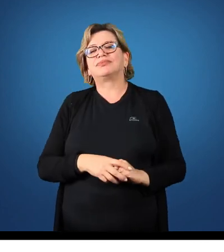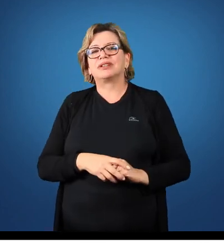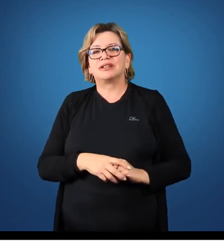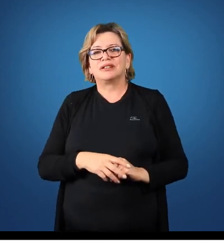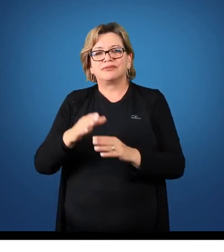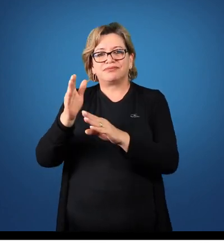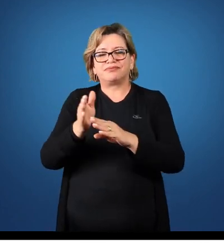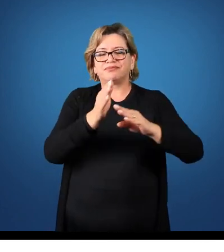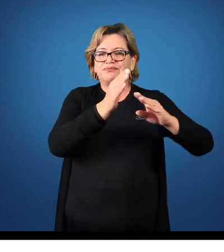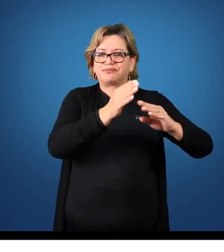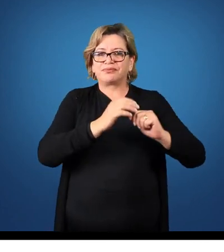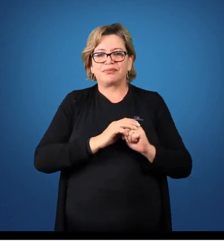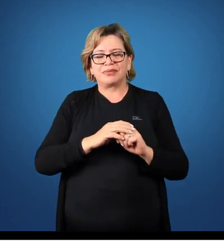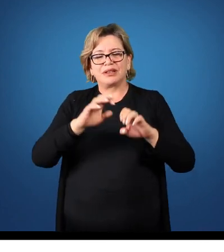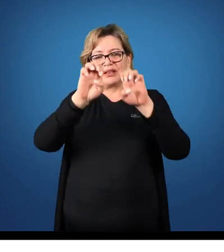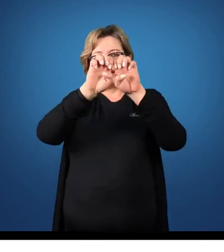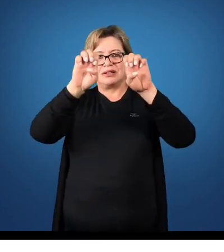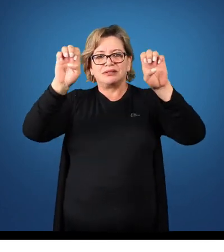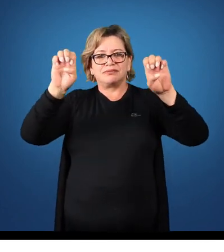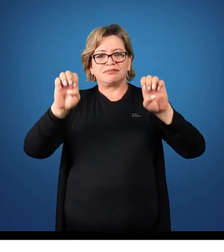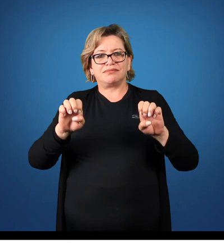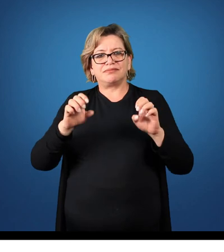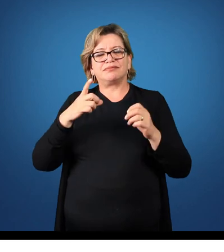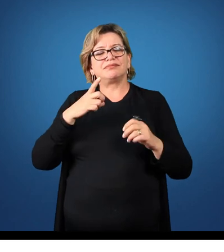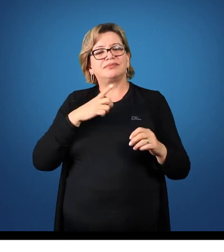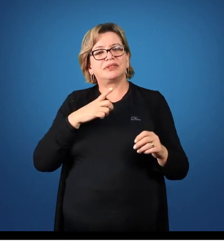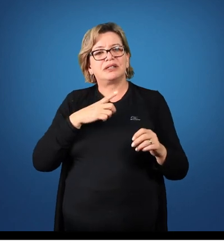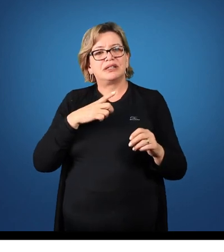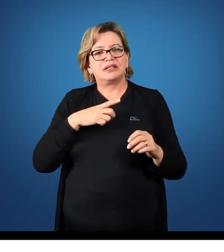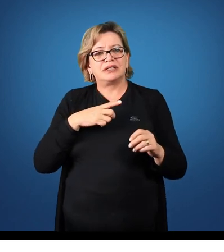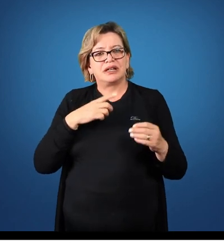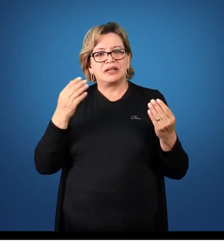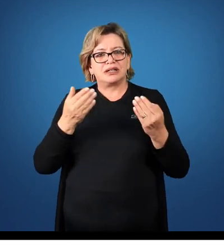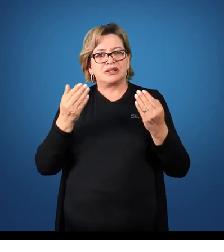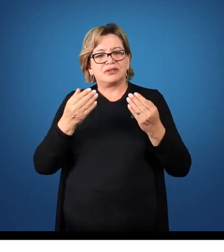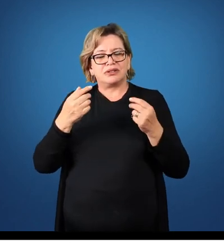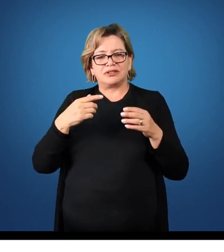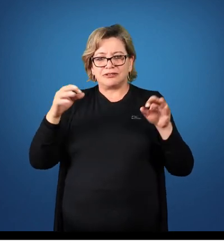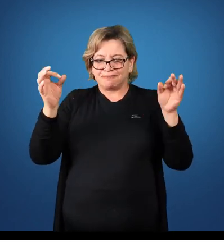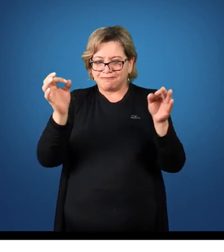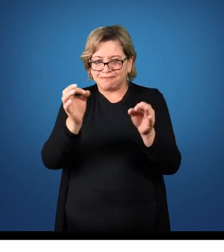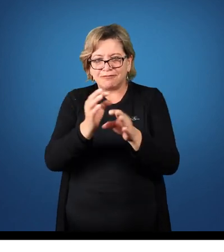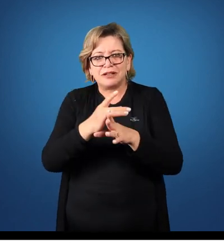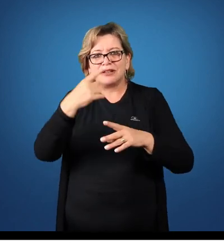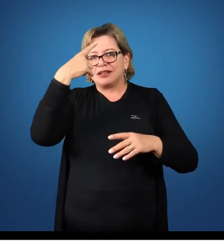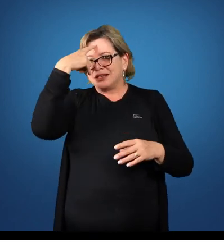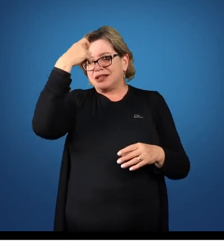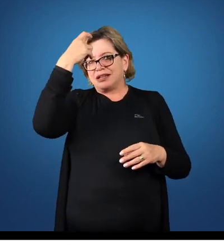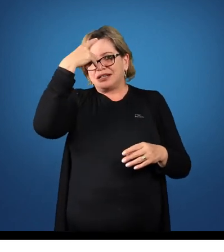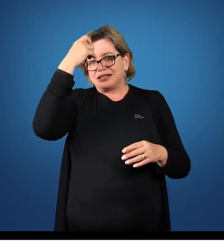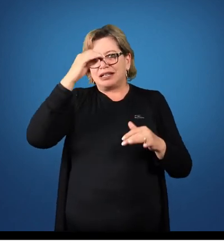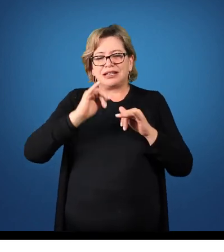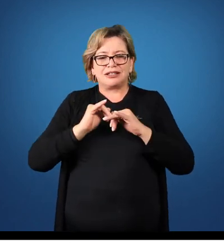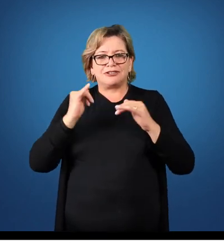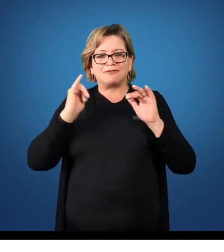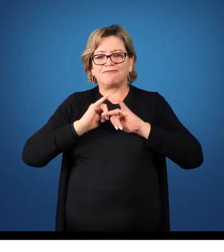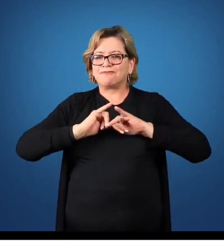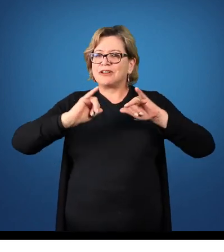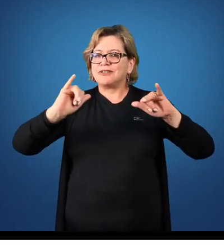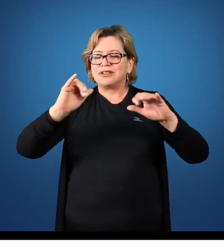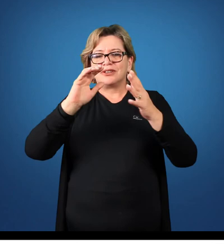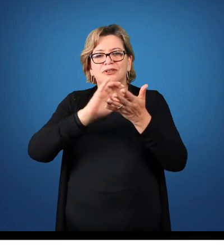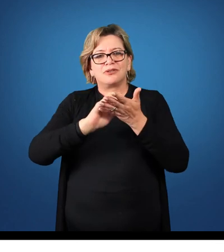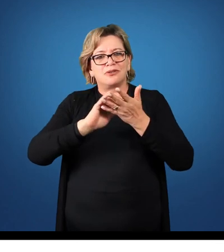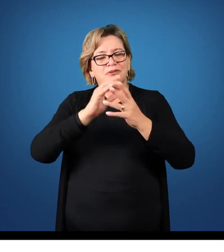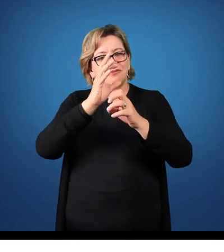Nesta estrutura aqui, nós encerramos a ideia primordial de informação contábil e sistema